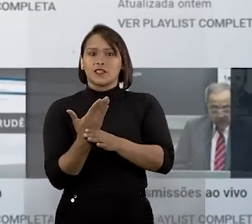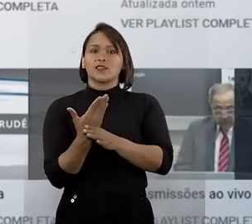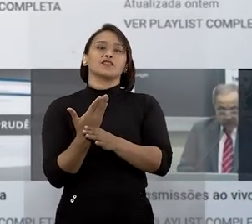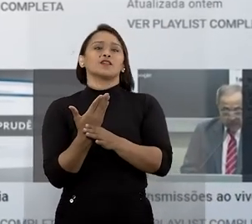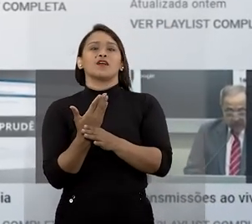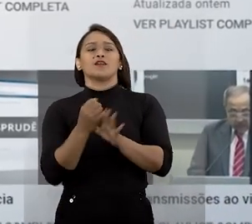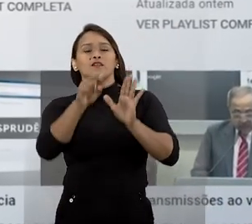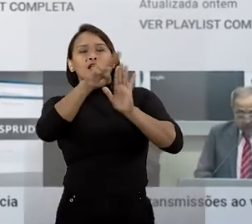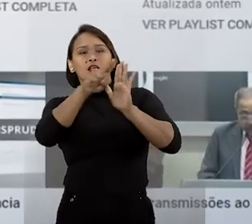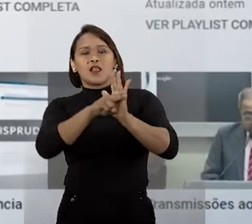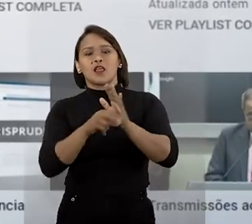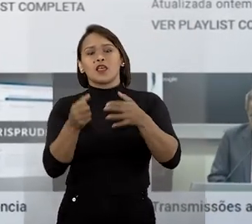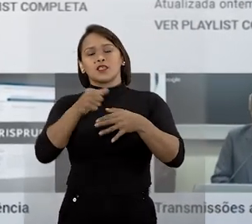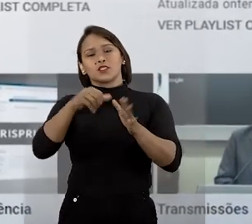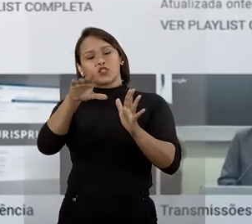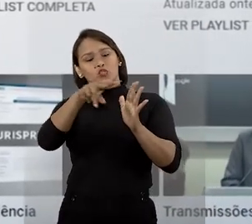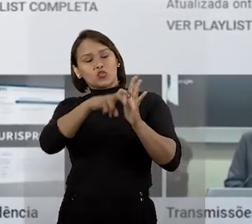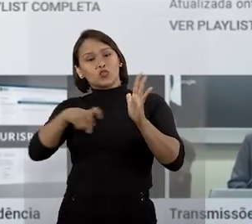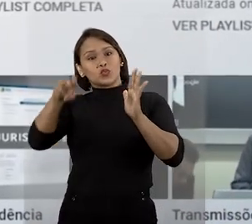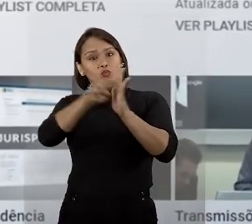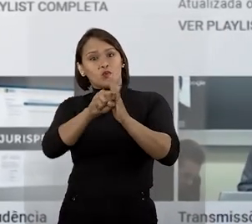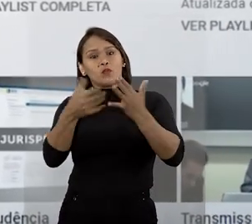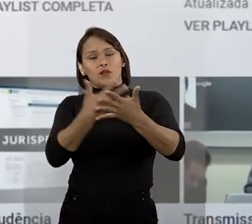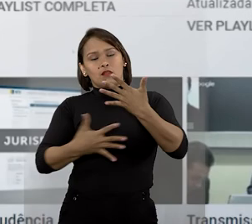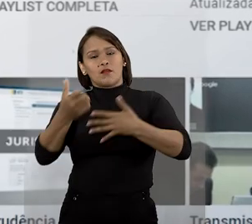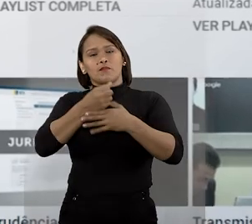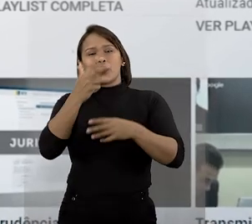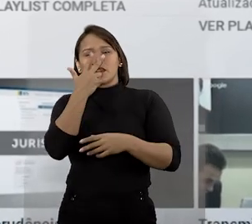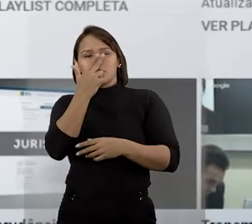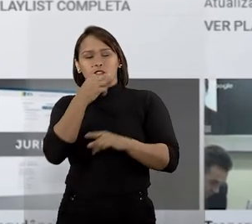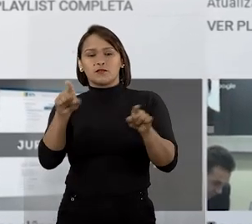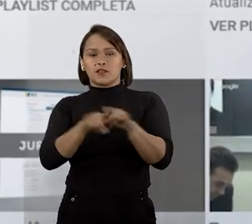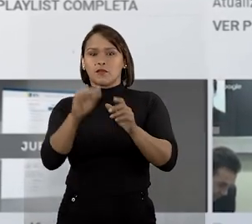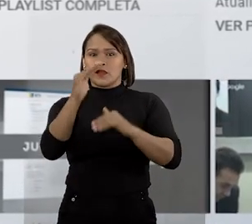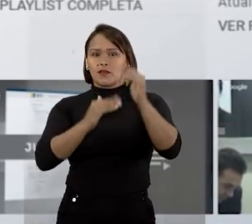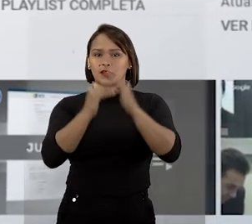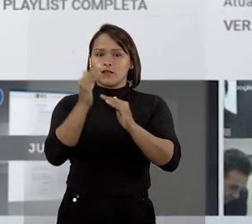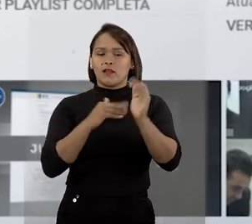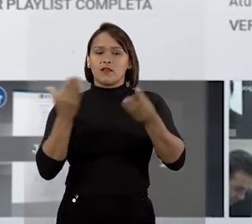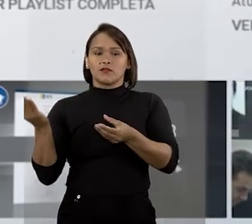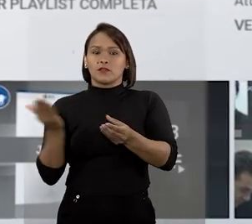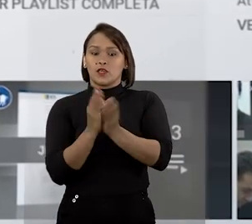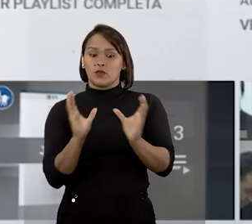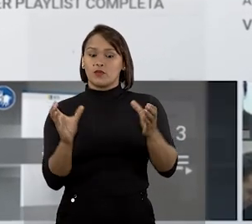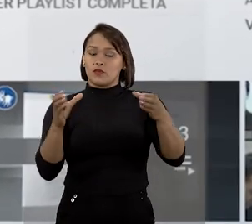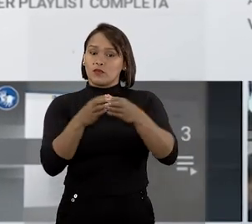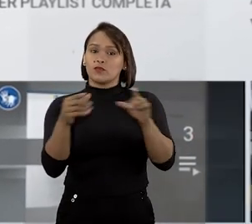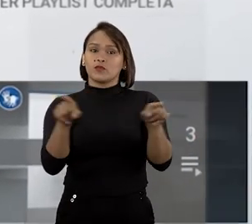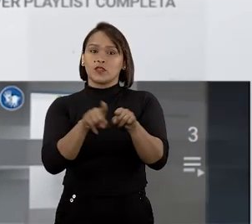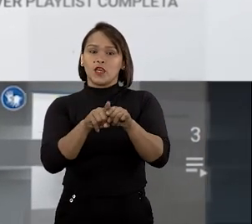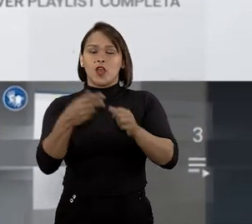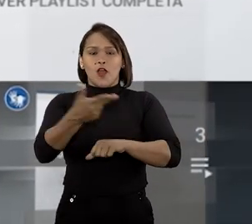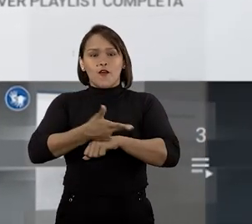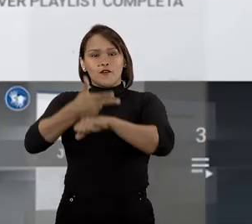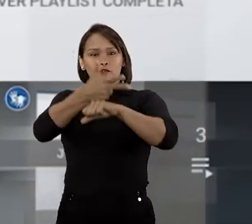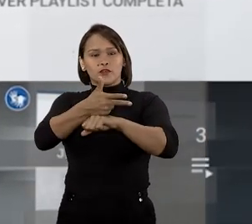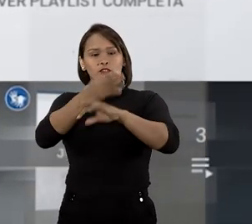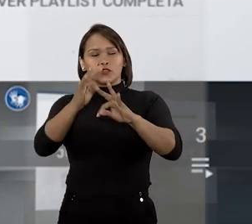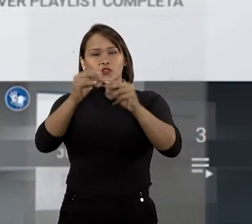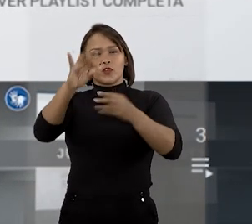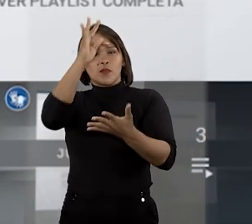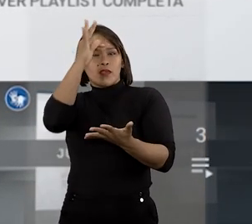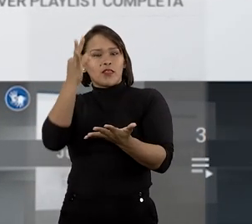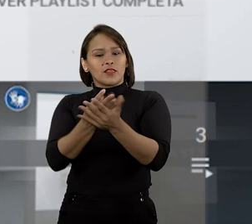criação das playlists, súmulas e repetitivos e precedentes qualificados e ações coletivas, que trazem vídeos